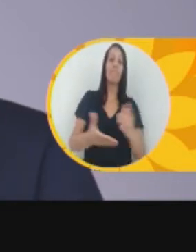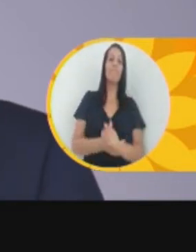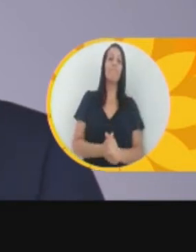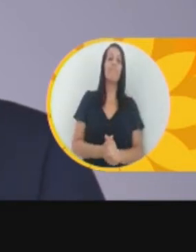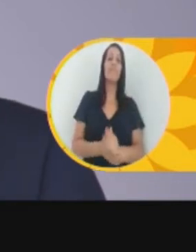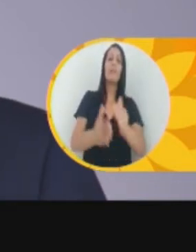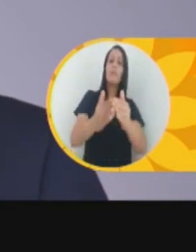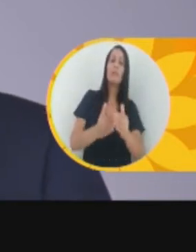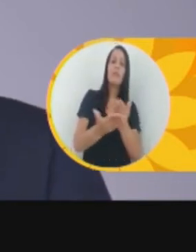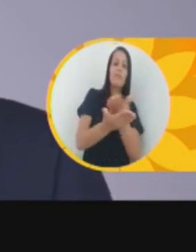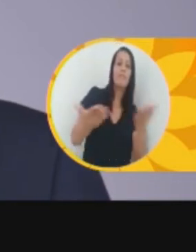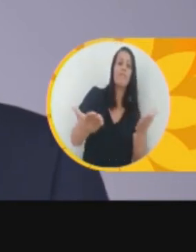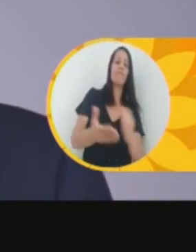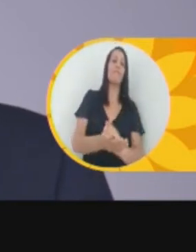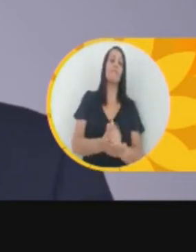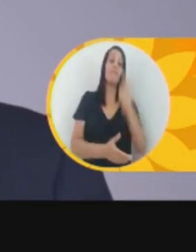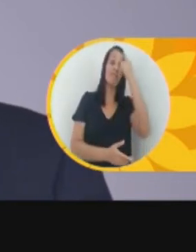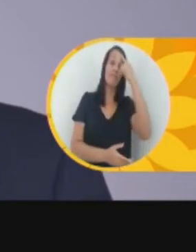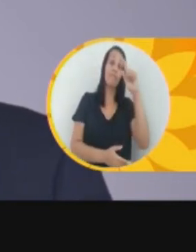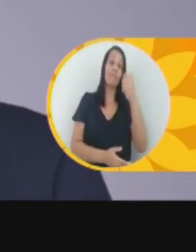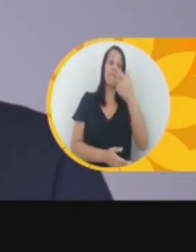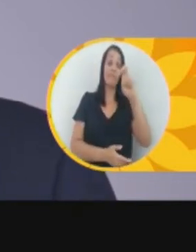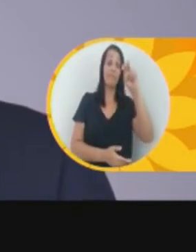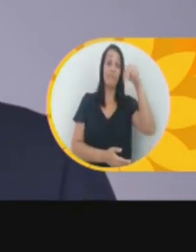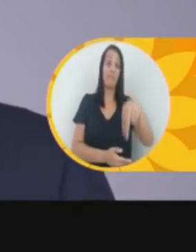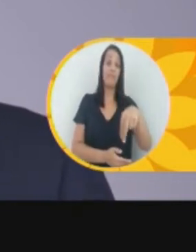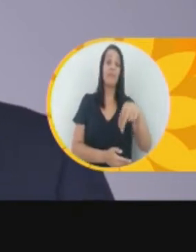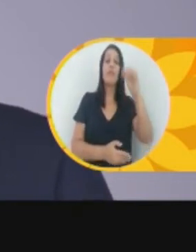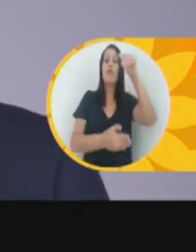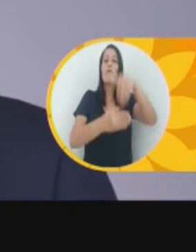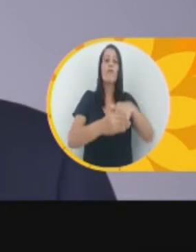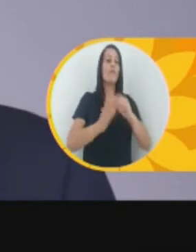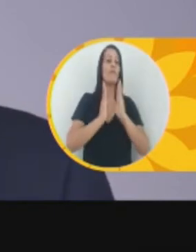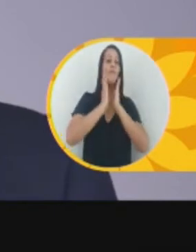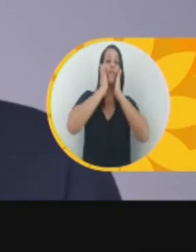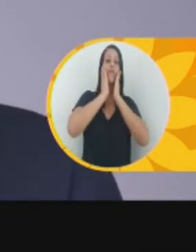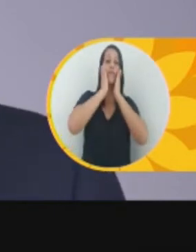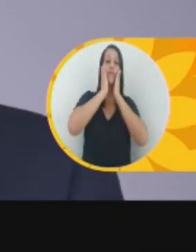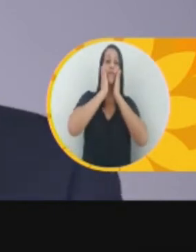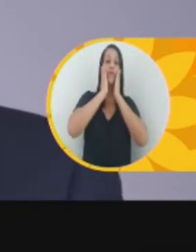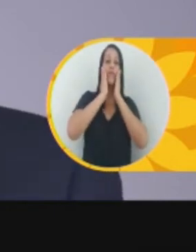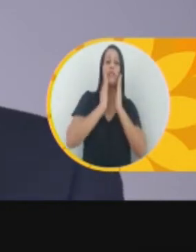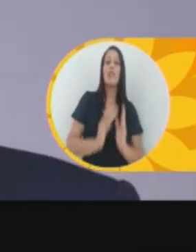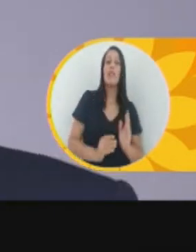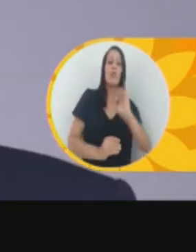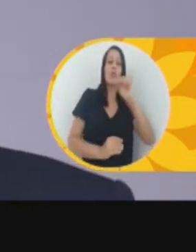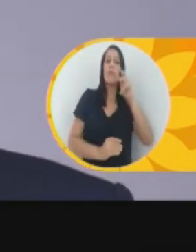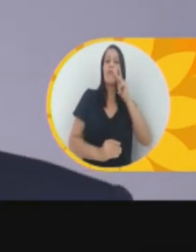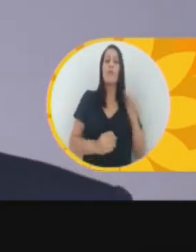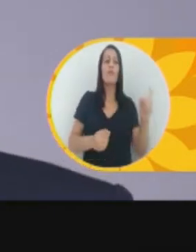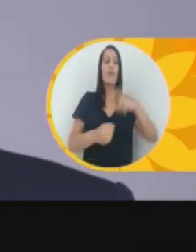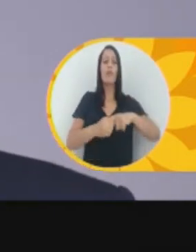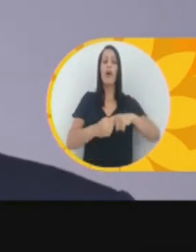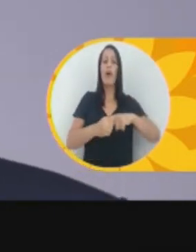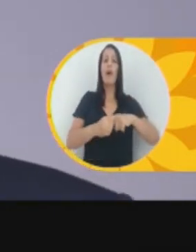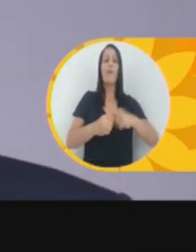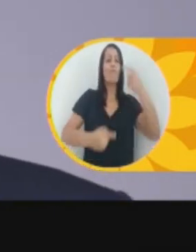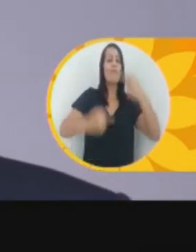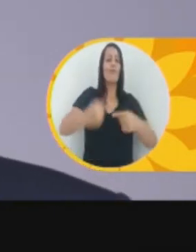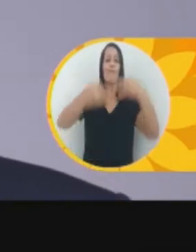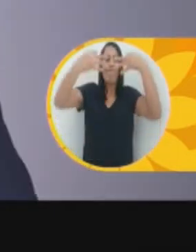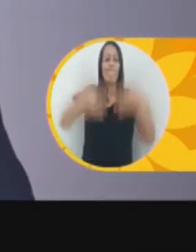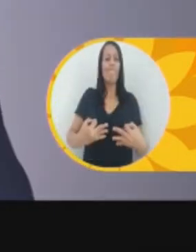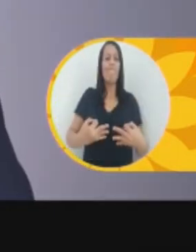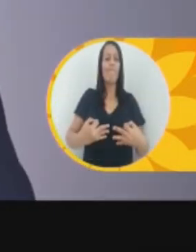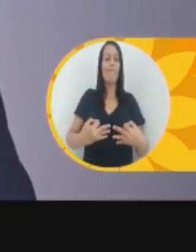Por isso, eu queria pedir pra vocês, no dia 15, vamos votar em Ricardo Coutinho, pra gente recuperar o prazer de